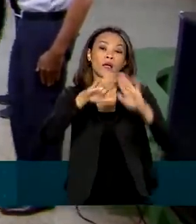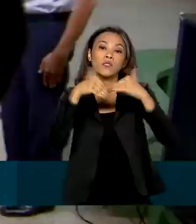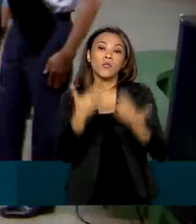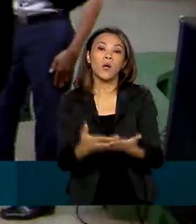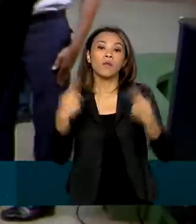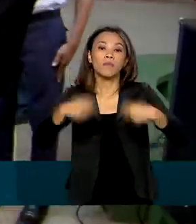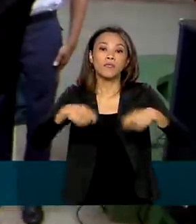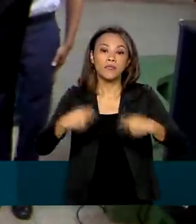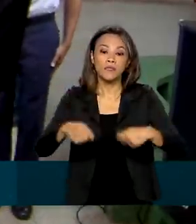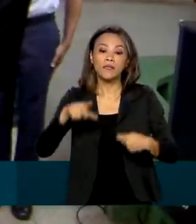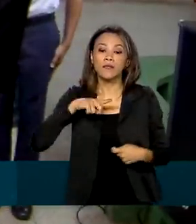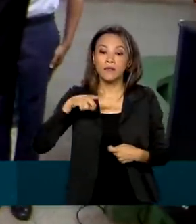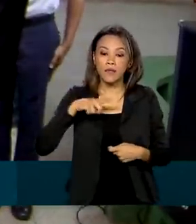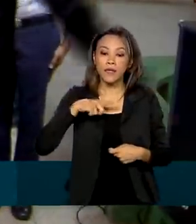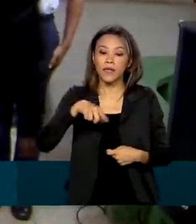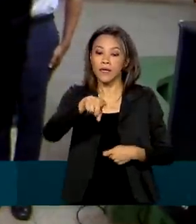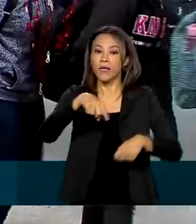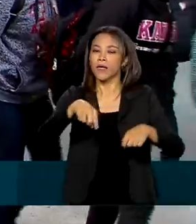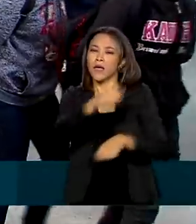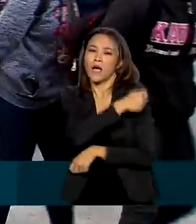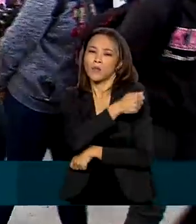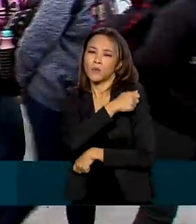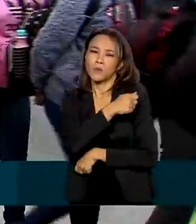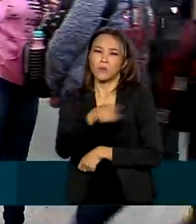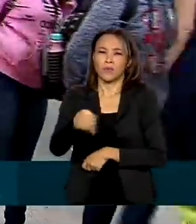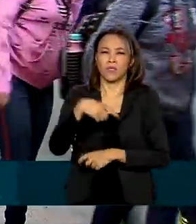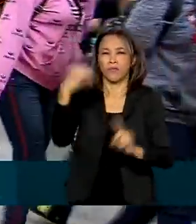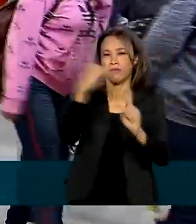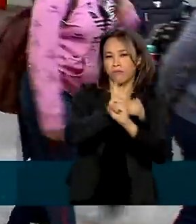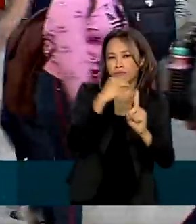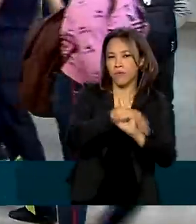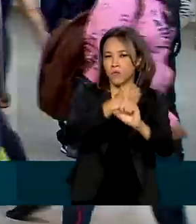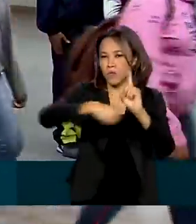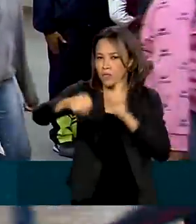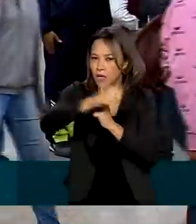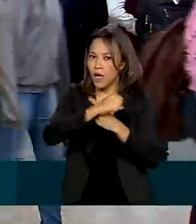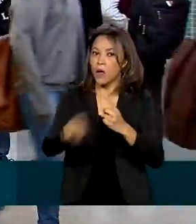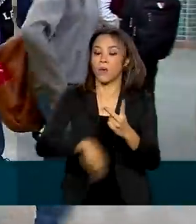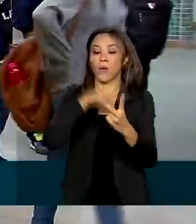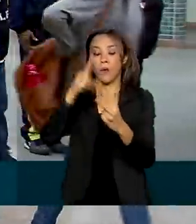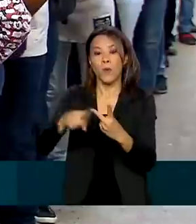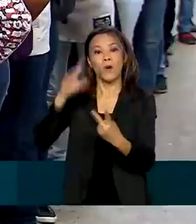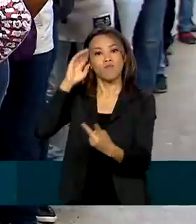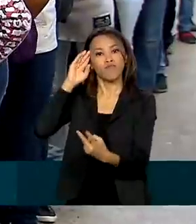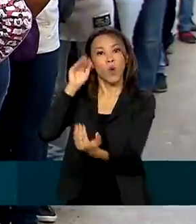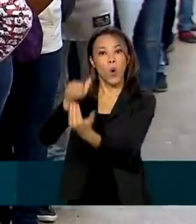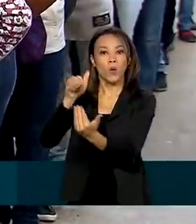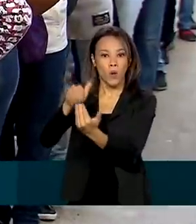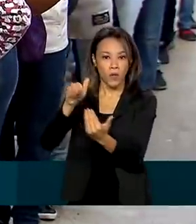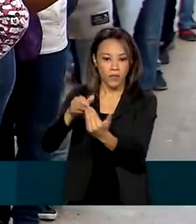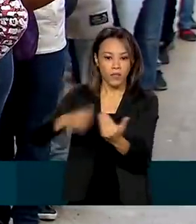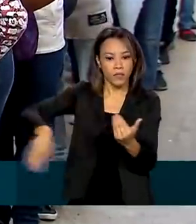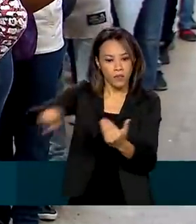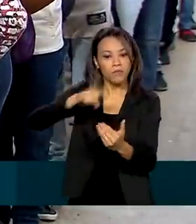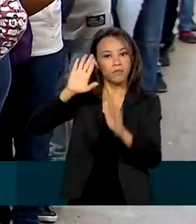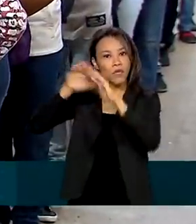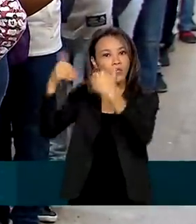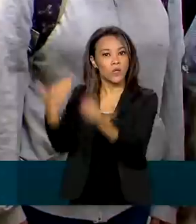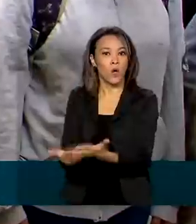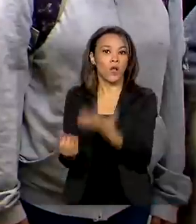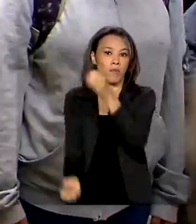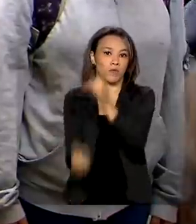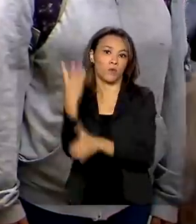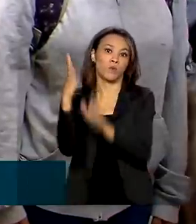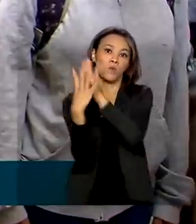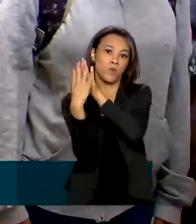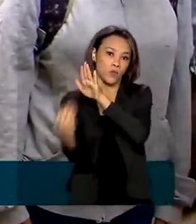ter estudantes em situação de vulnerabilidade social, além da aprovação da comunidade escolar para a implantação do modelo. A